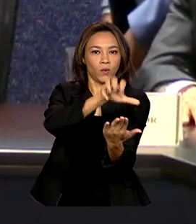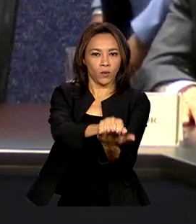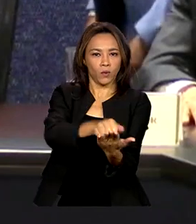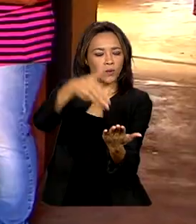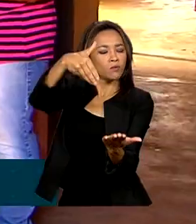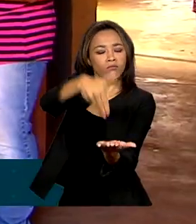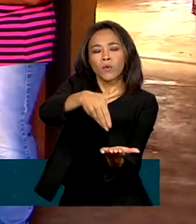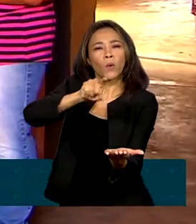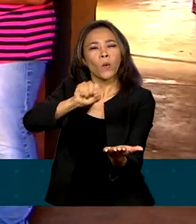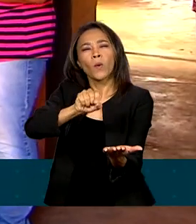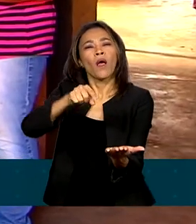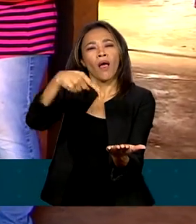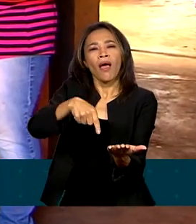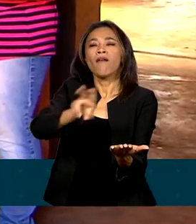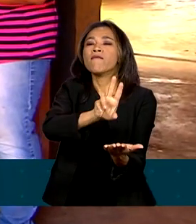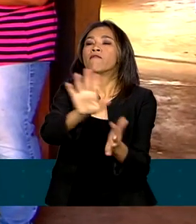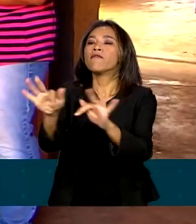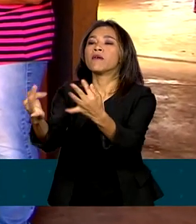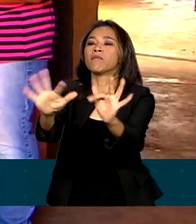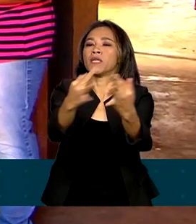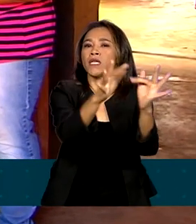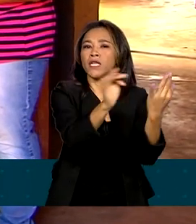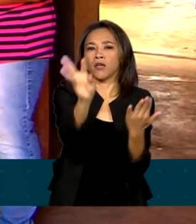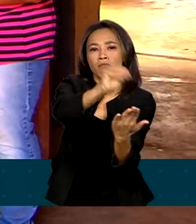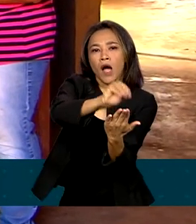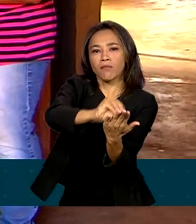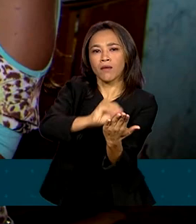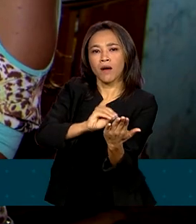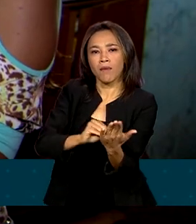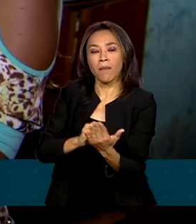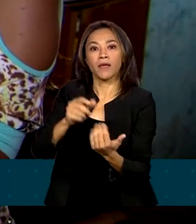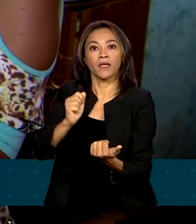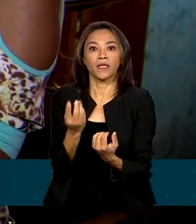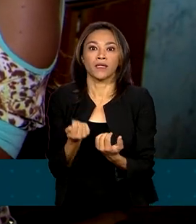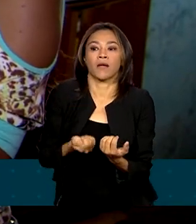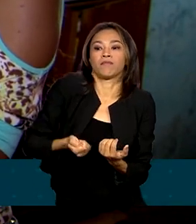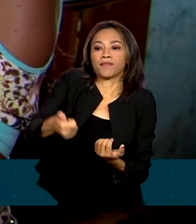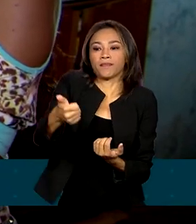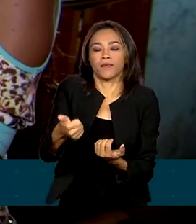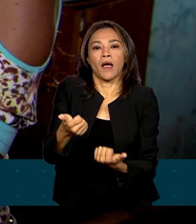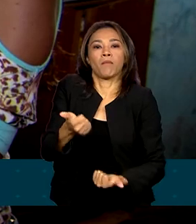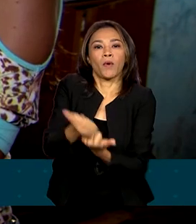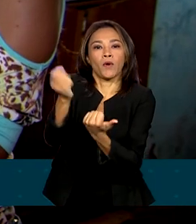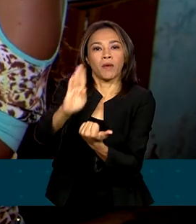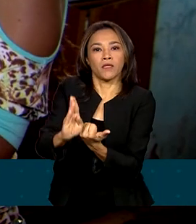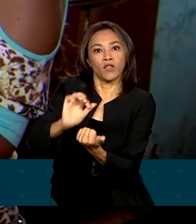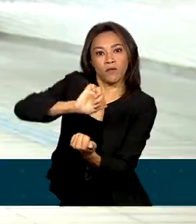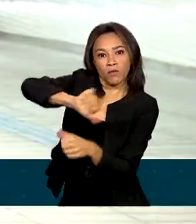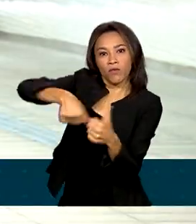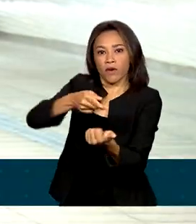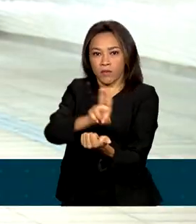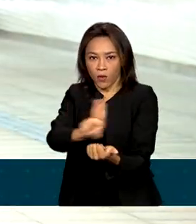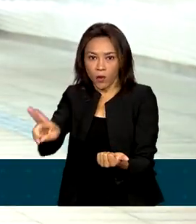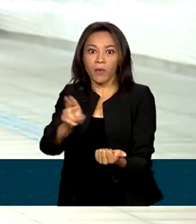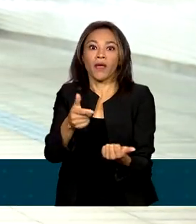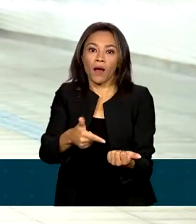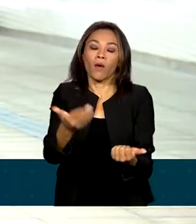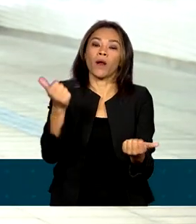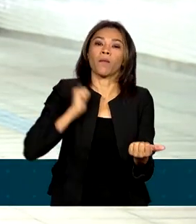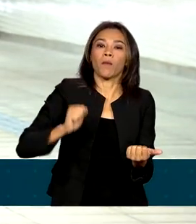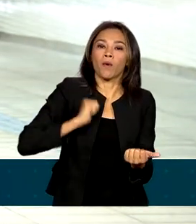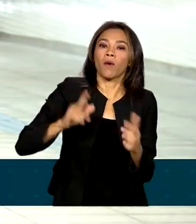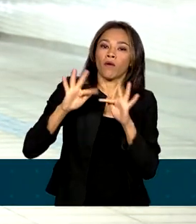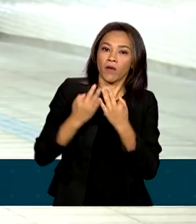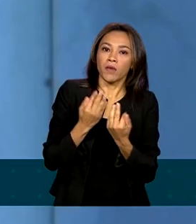que inclui as famílias em programas sociais, como o Auxílio Brasil, que voltará a se chamar Bolsa Família, o Benefício e